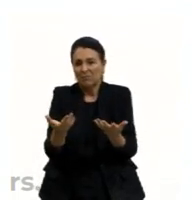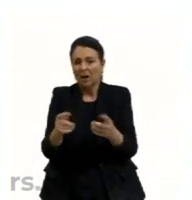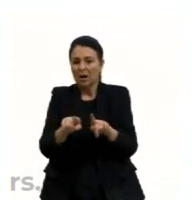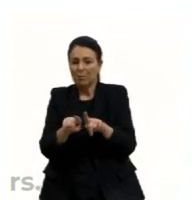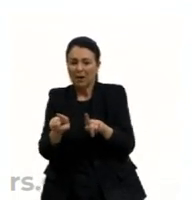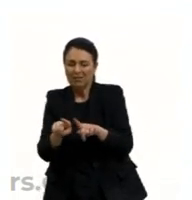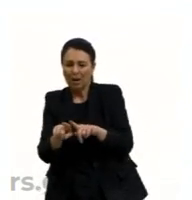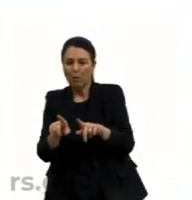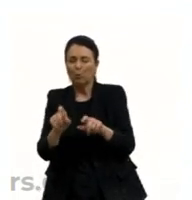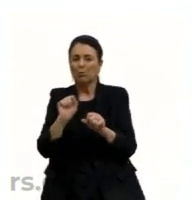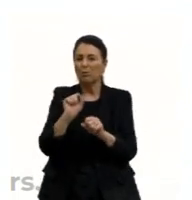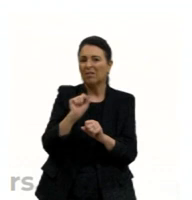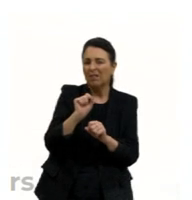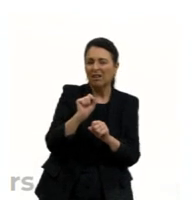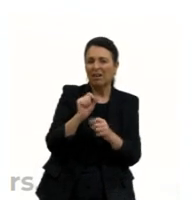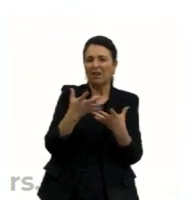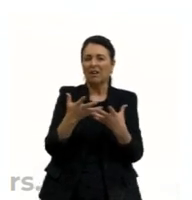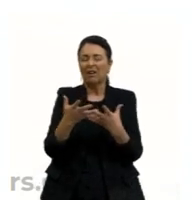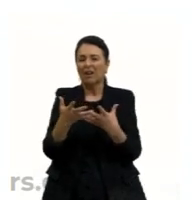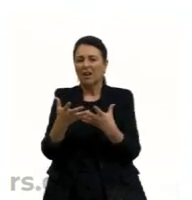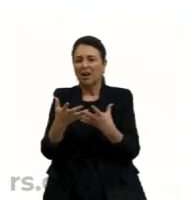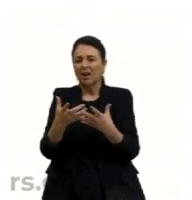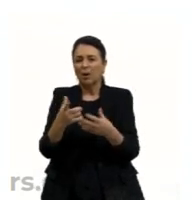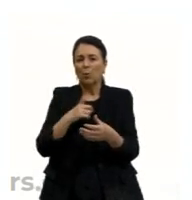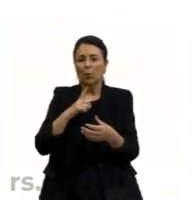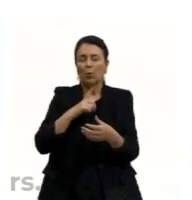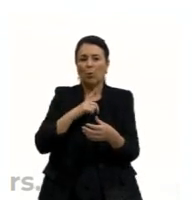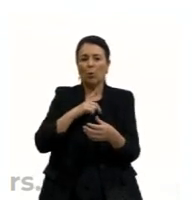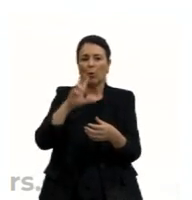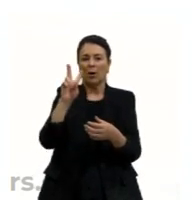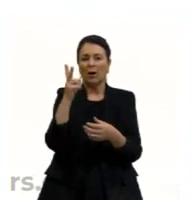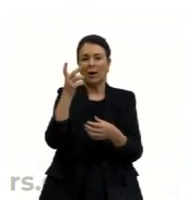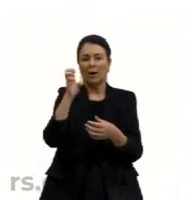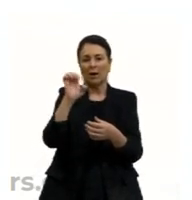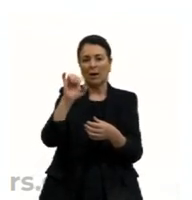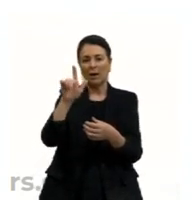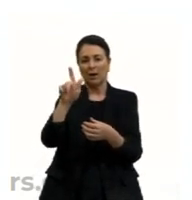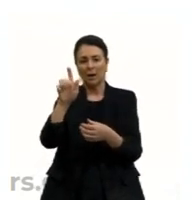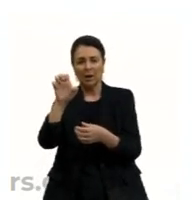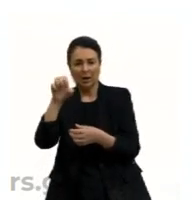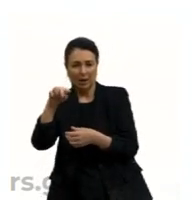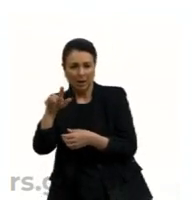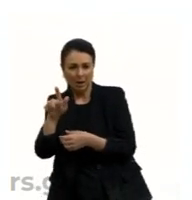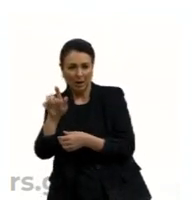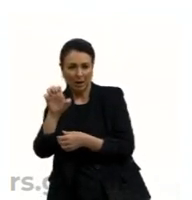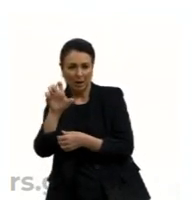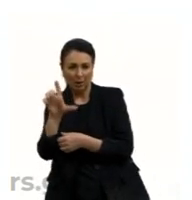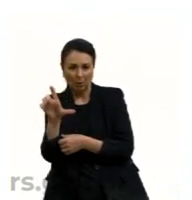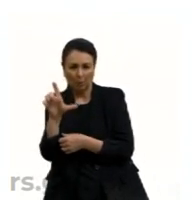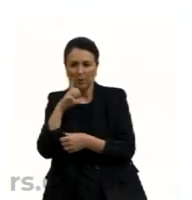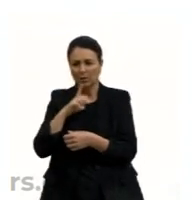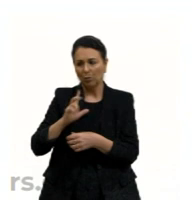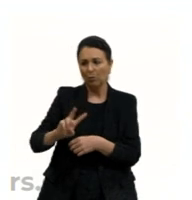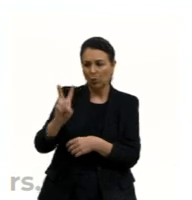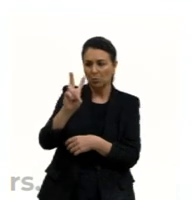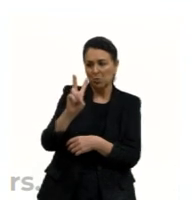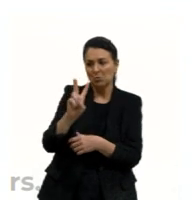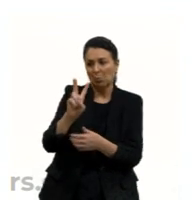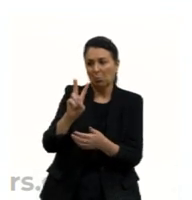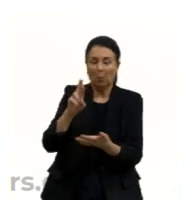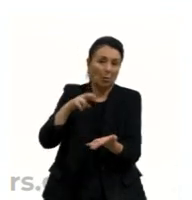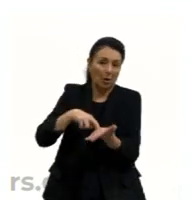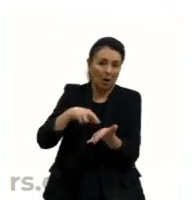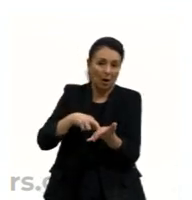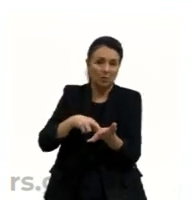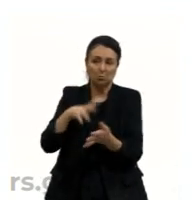é uma suspensão. O Hegel fará muito nisso. Pode ser que esses valores sejam reais, sejam bacanas, que possam